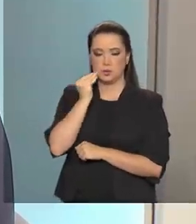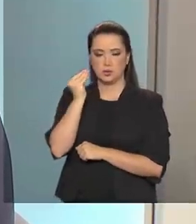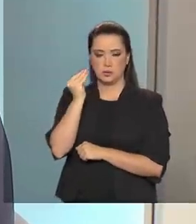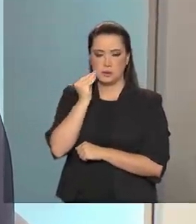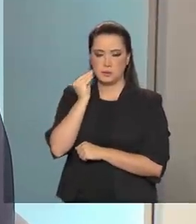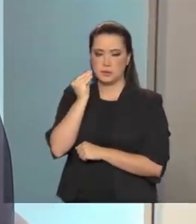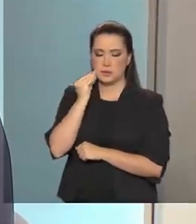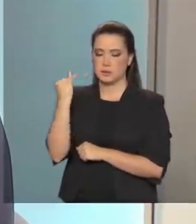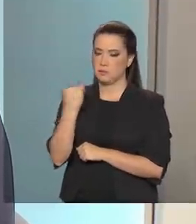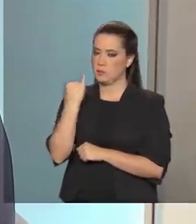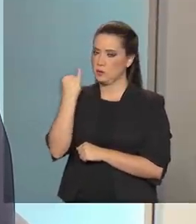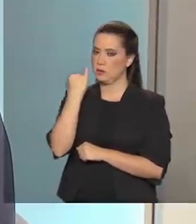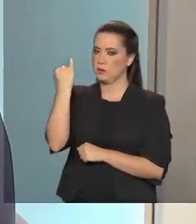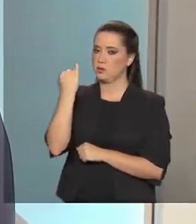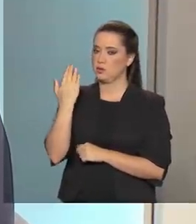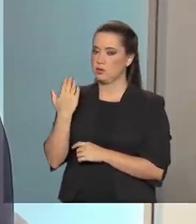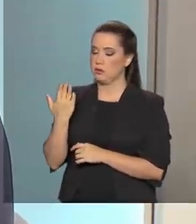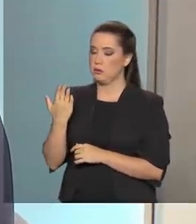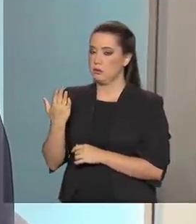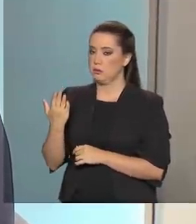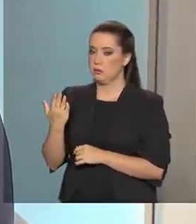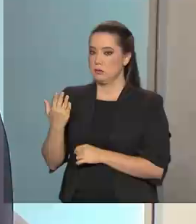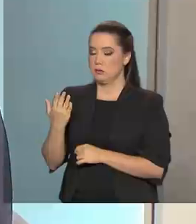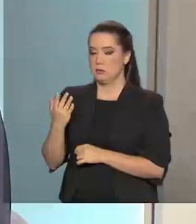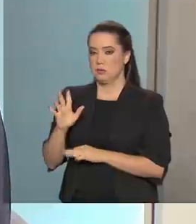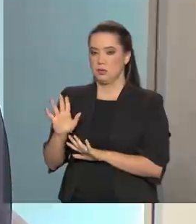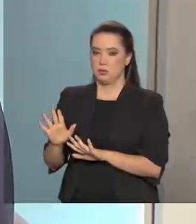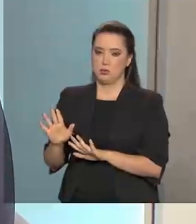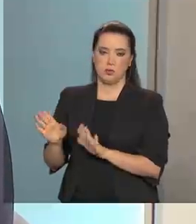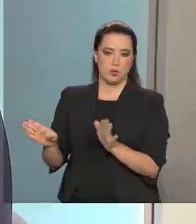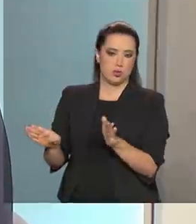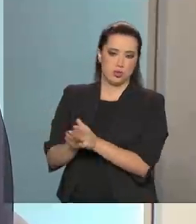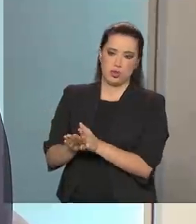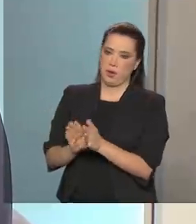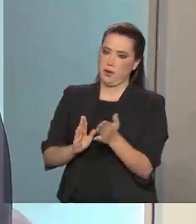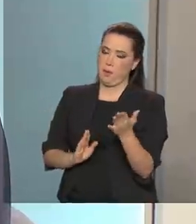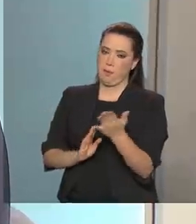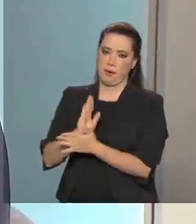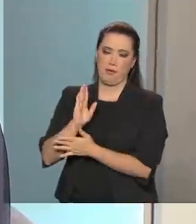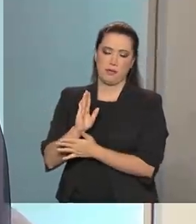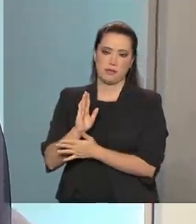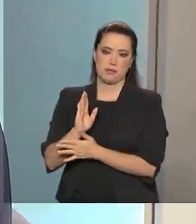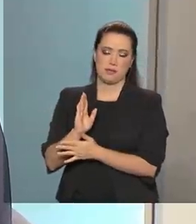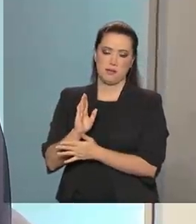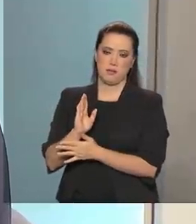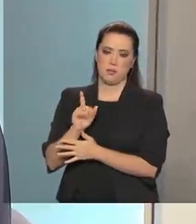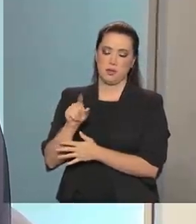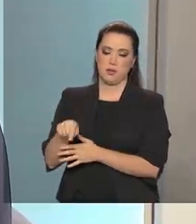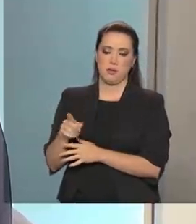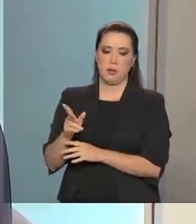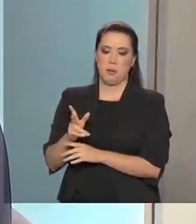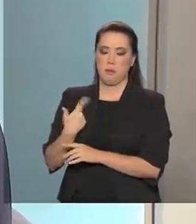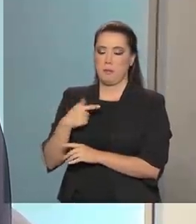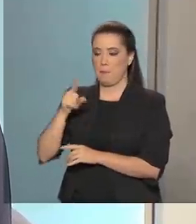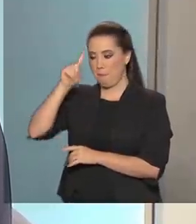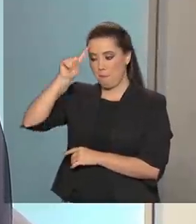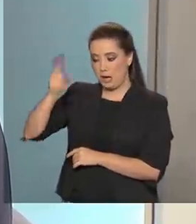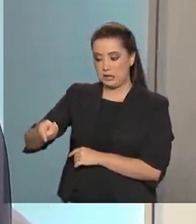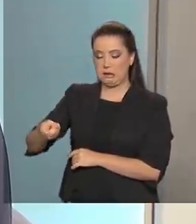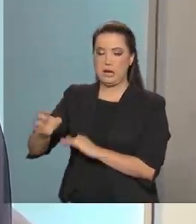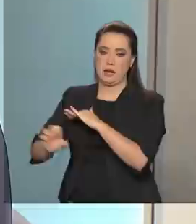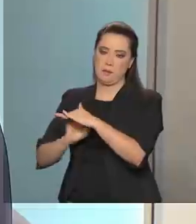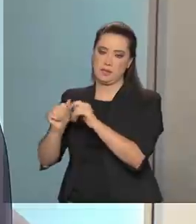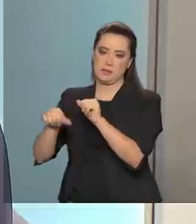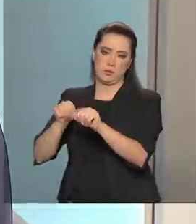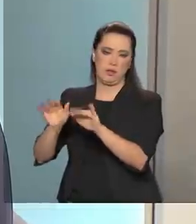interessante. não está se chegando à sanção para se forçar a empresa a mudar